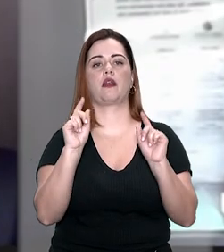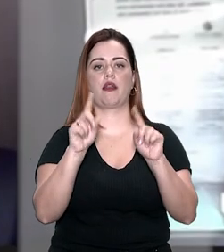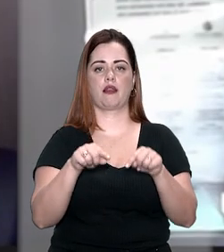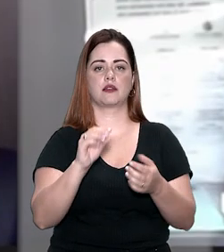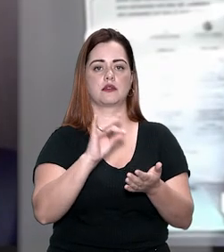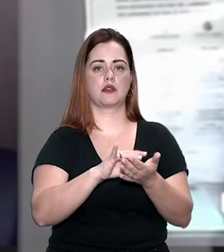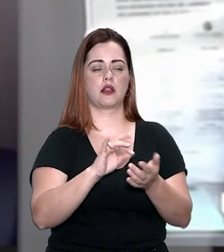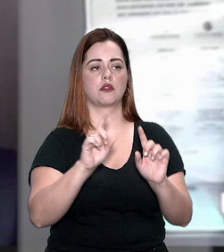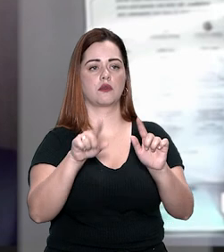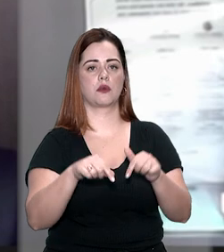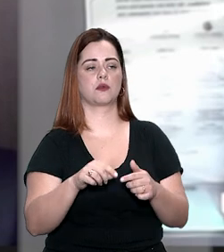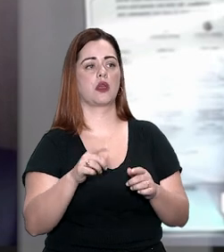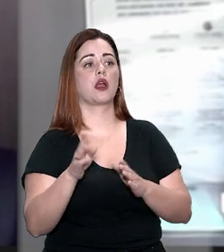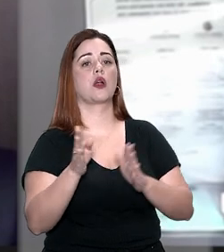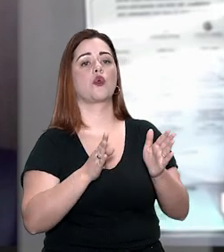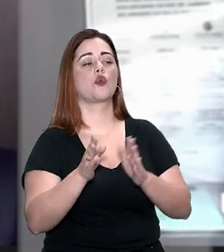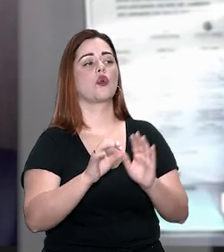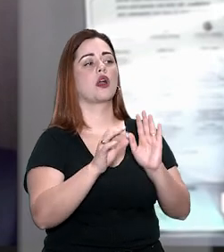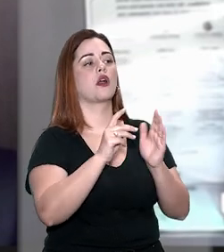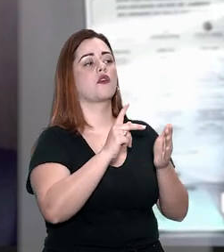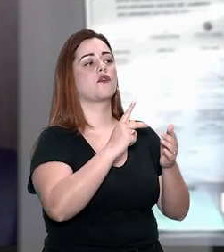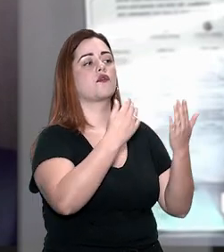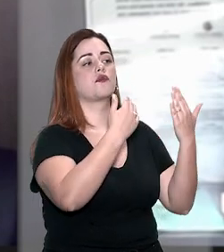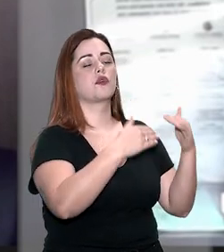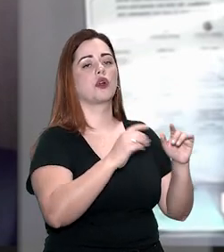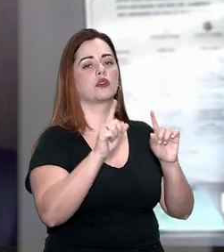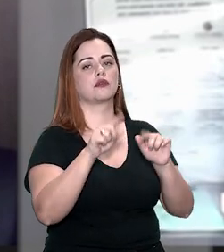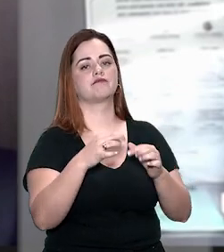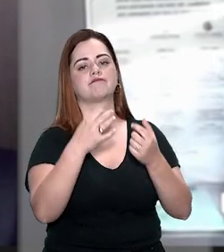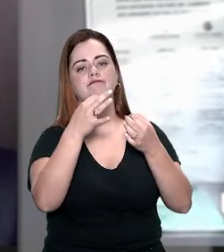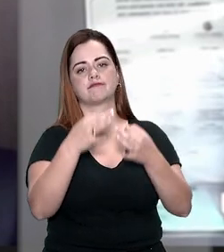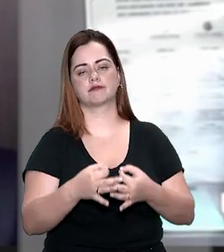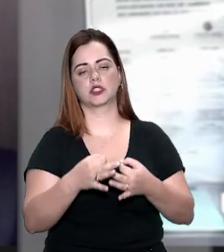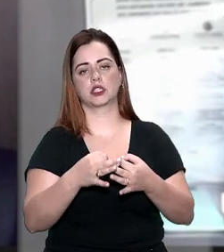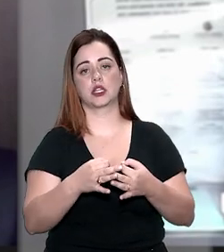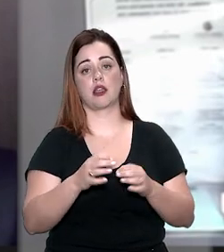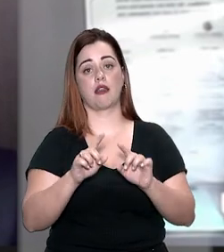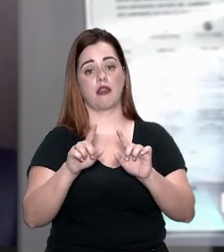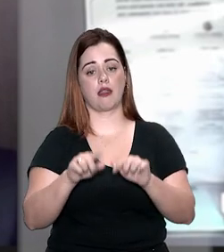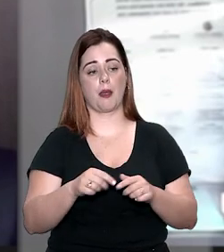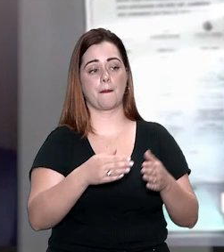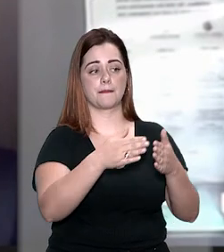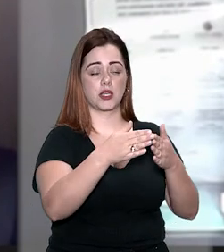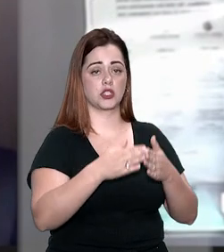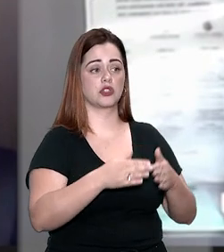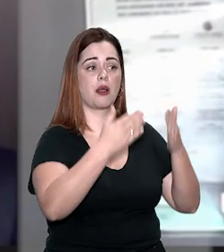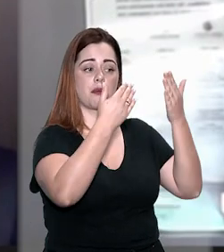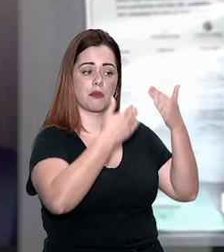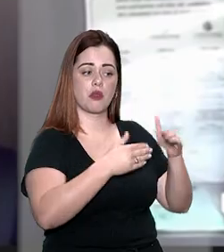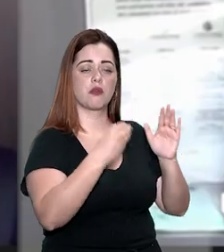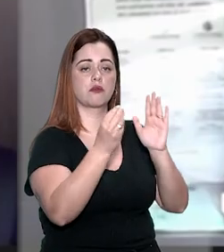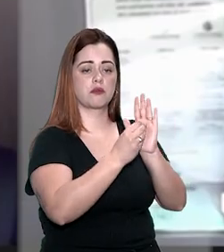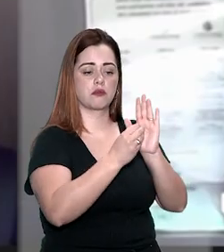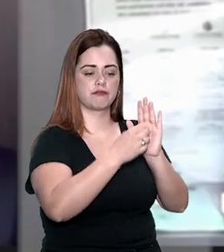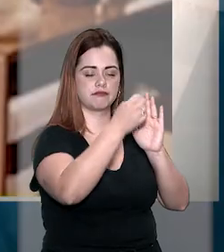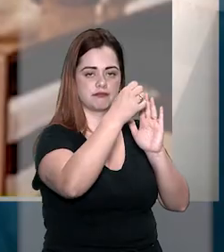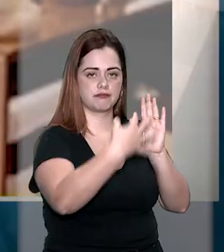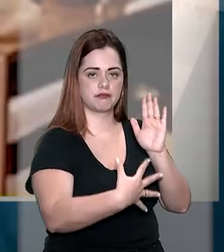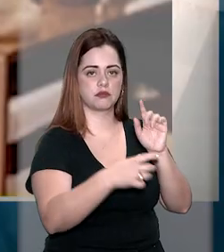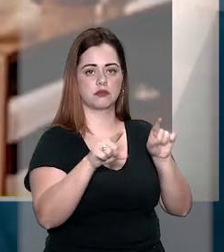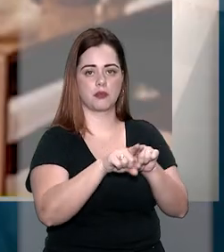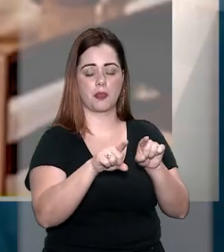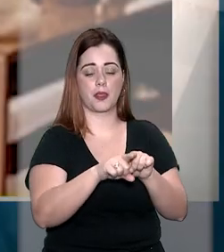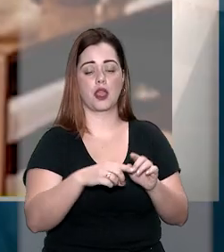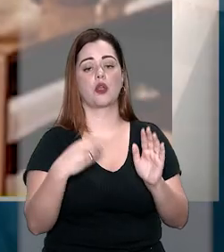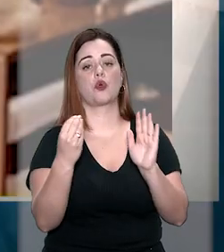válido, não pode induzir por si só a certeza da autoria delitiva, exigindo provas adicionais. O